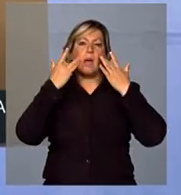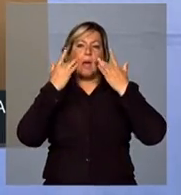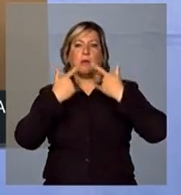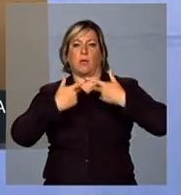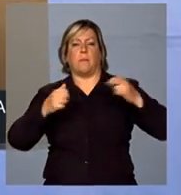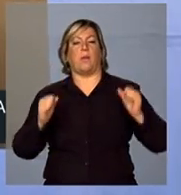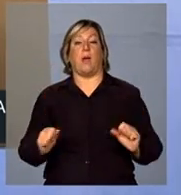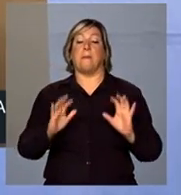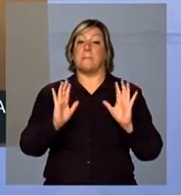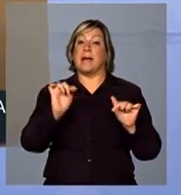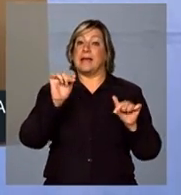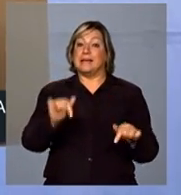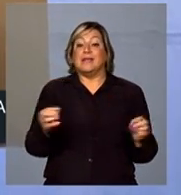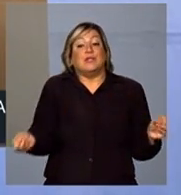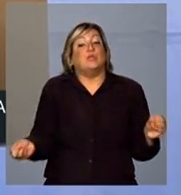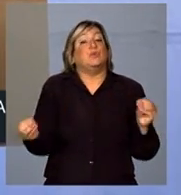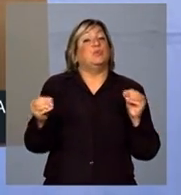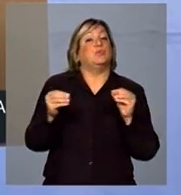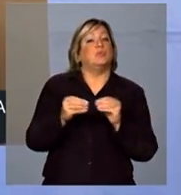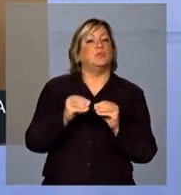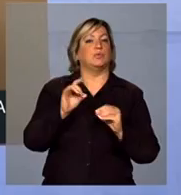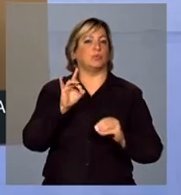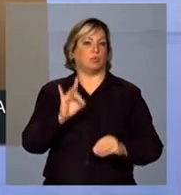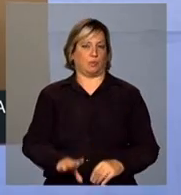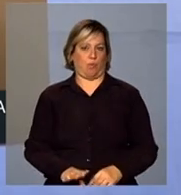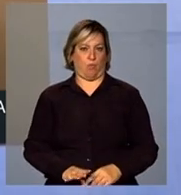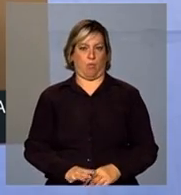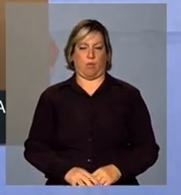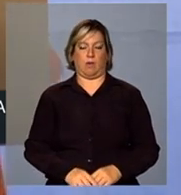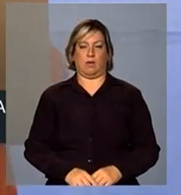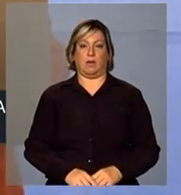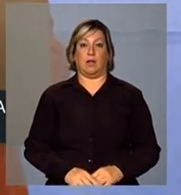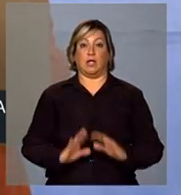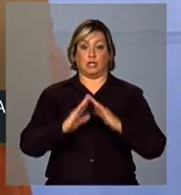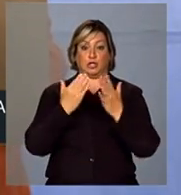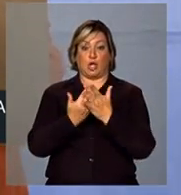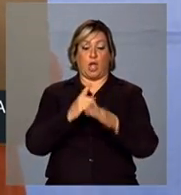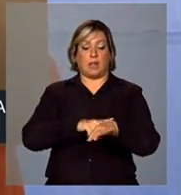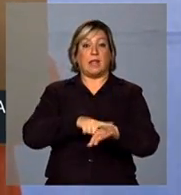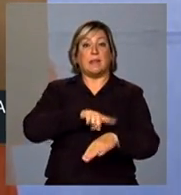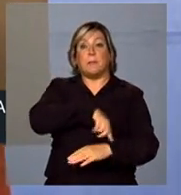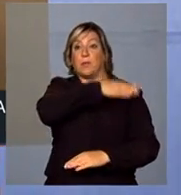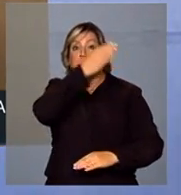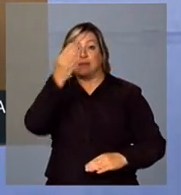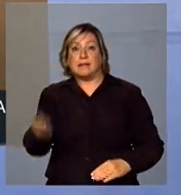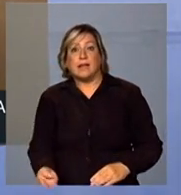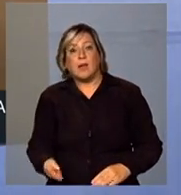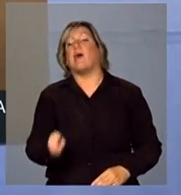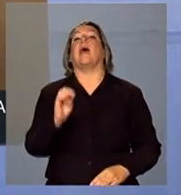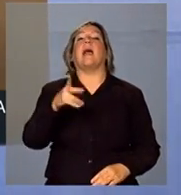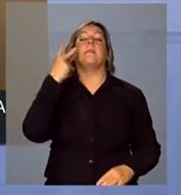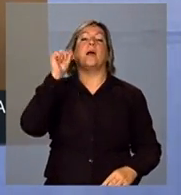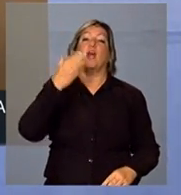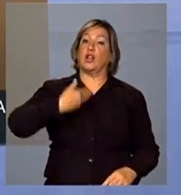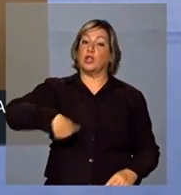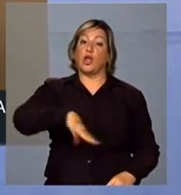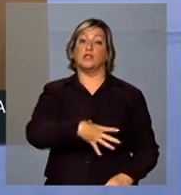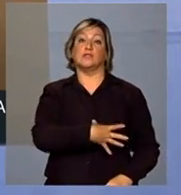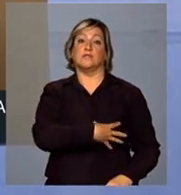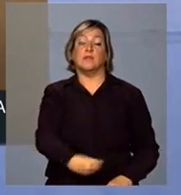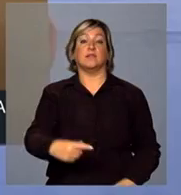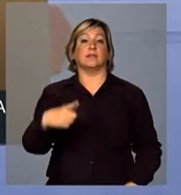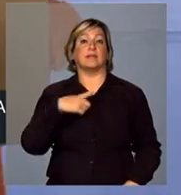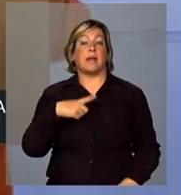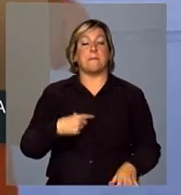mas isso é complementar, suplementar. Escolha em tempo integral é para que nossos filhos